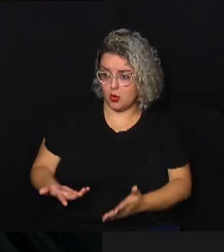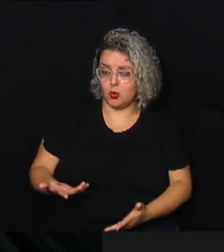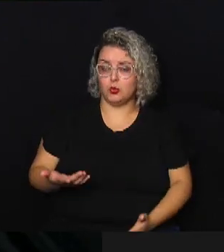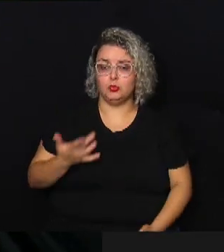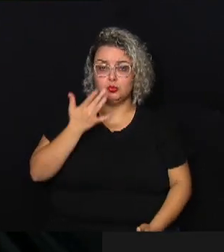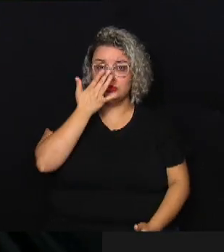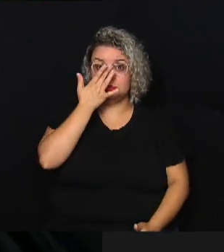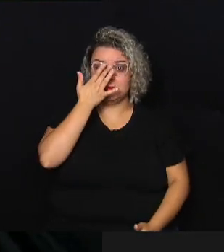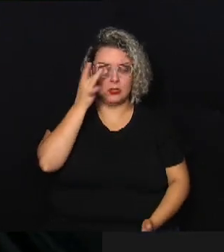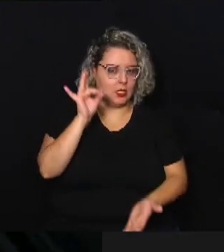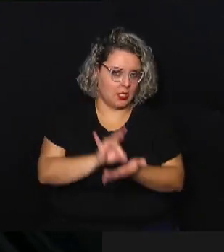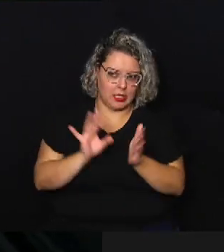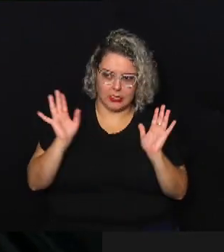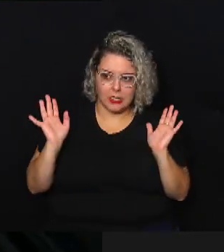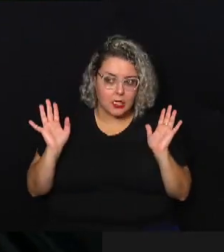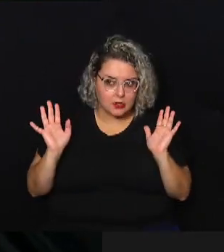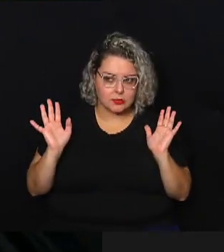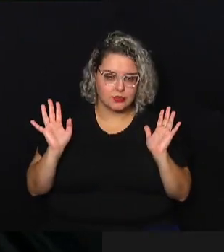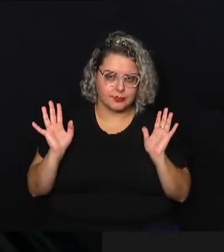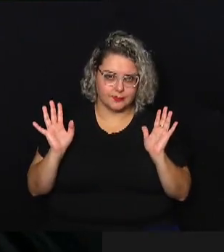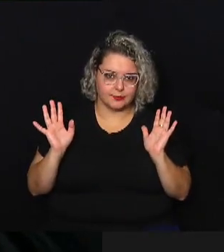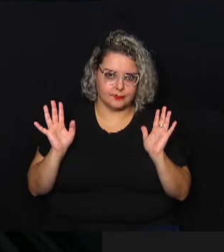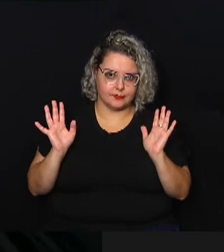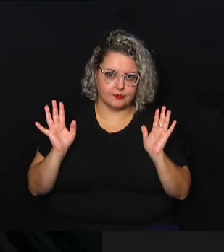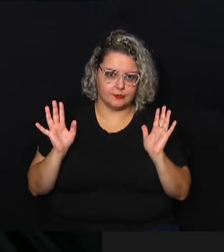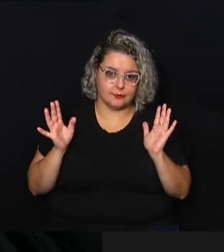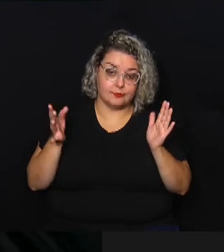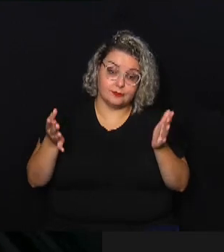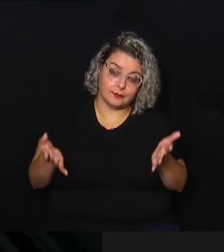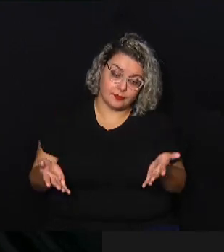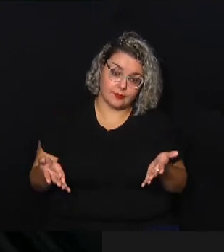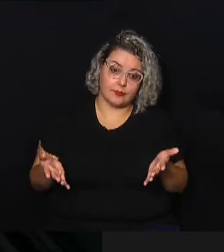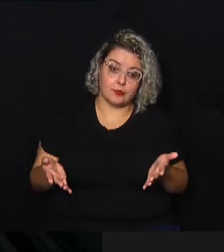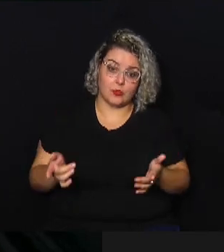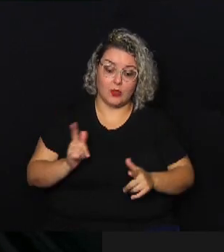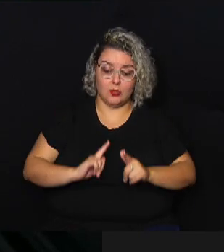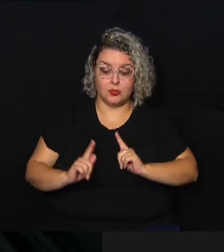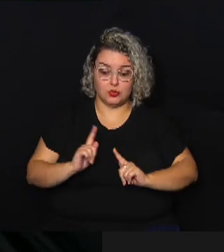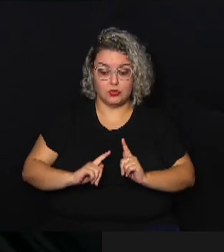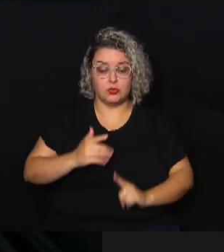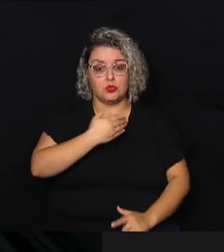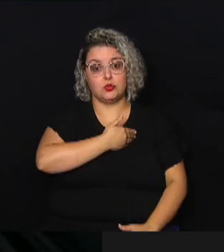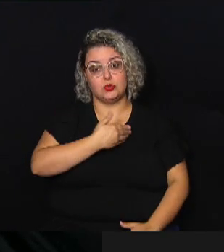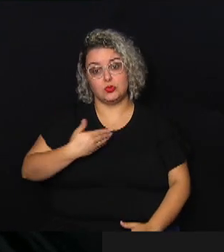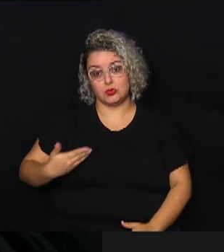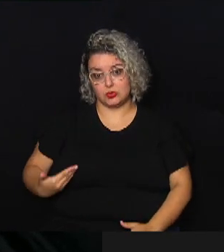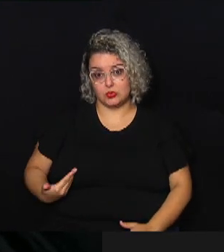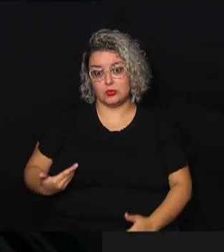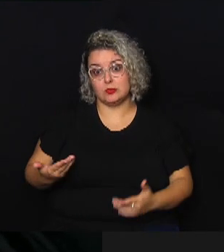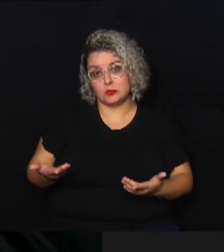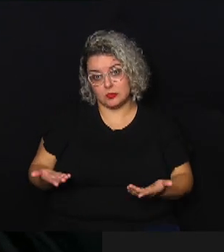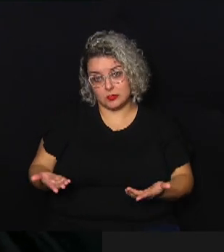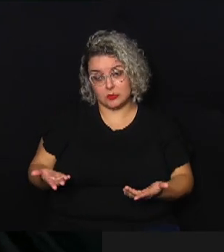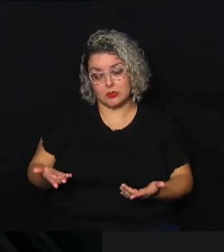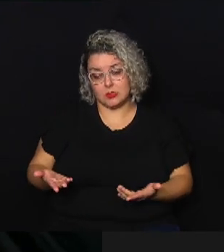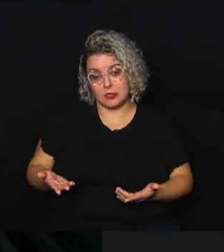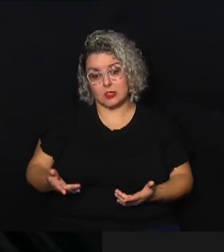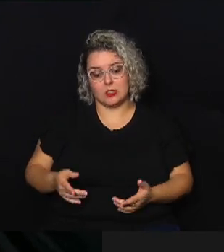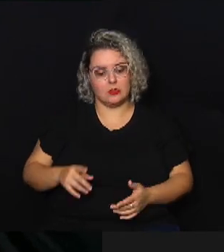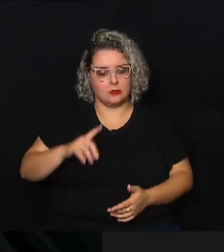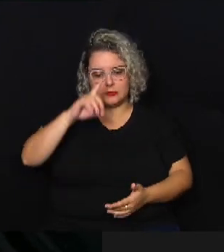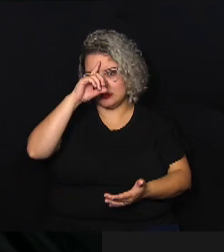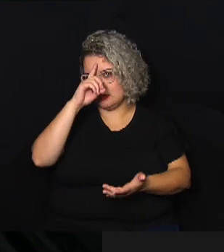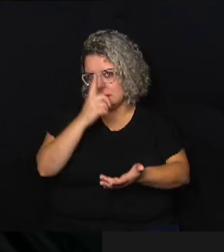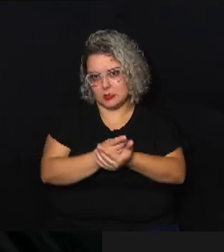realidade e aí os gestores públicos eles vão tomar as